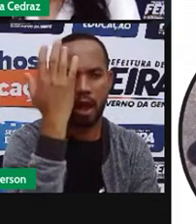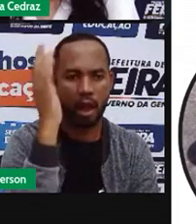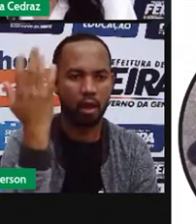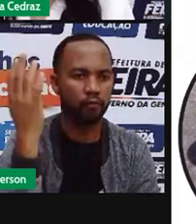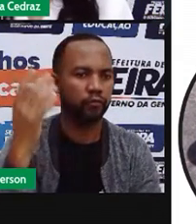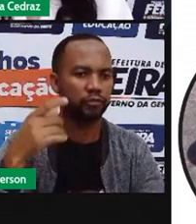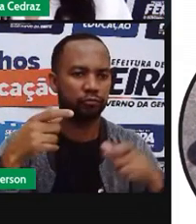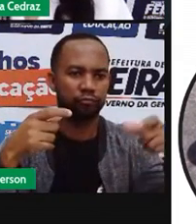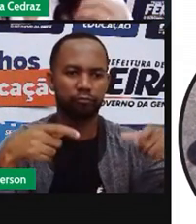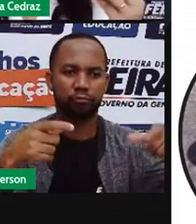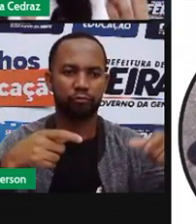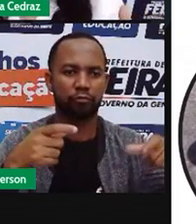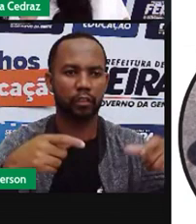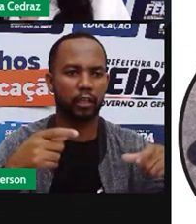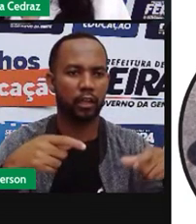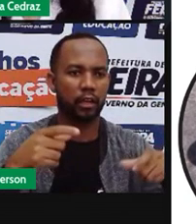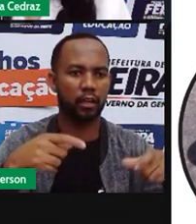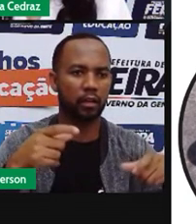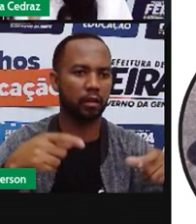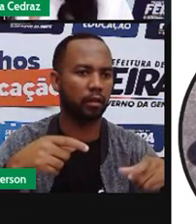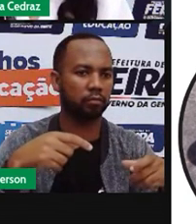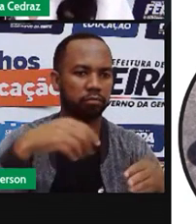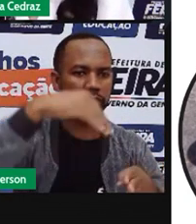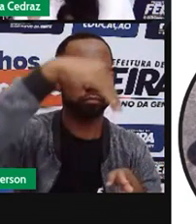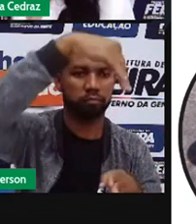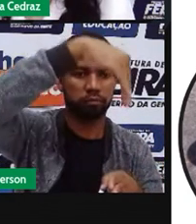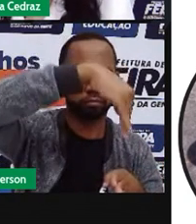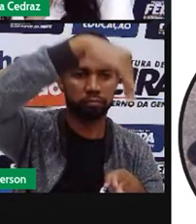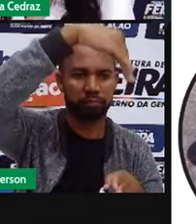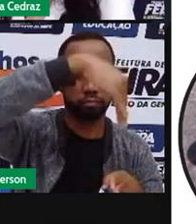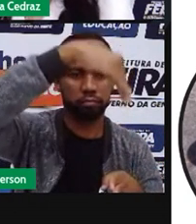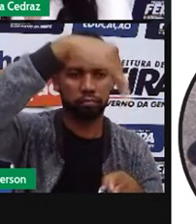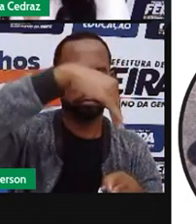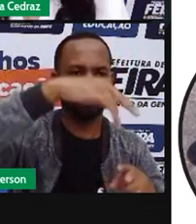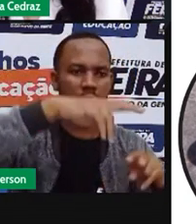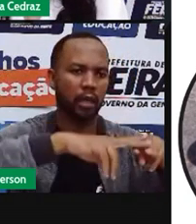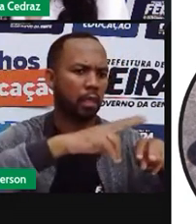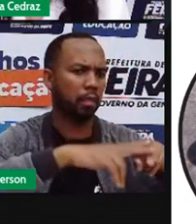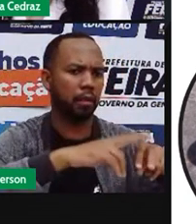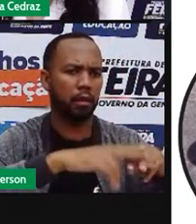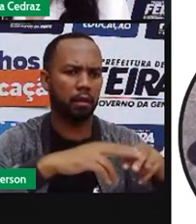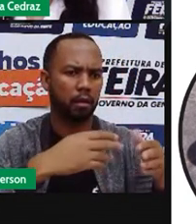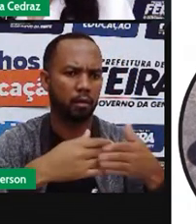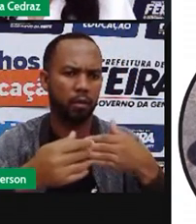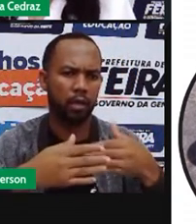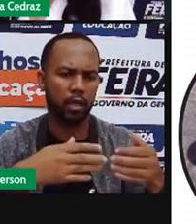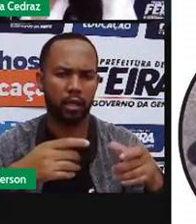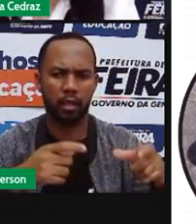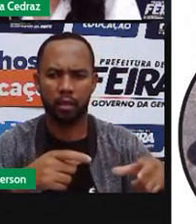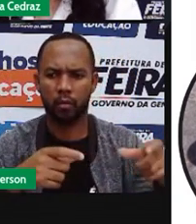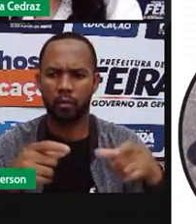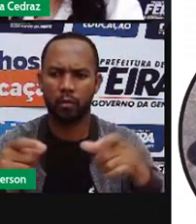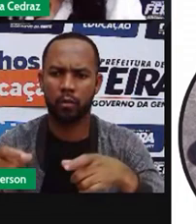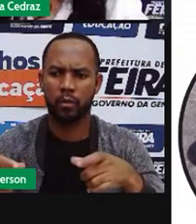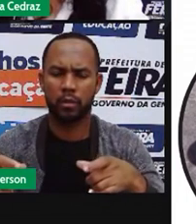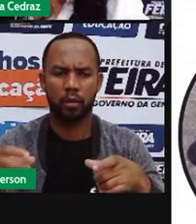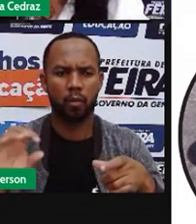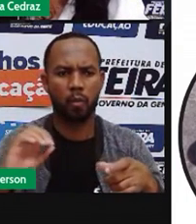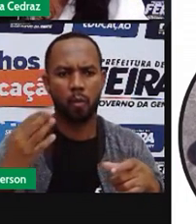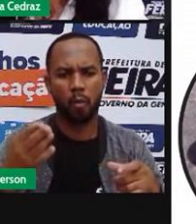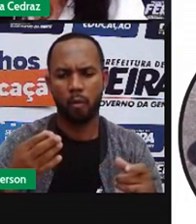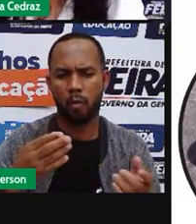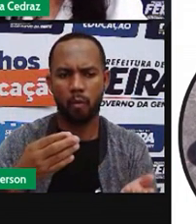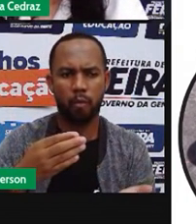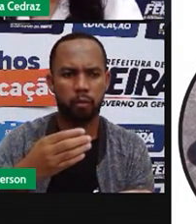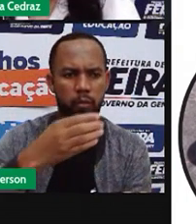poste de um mastro de uma cadeira um banco da praça de uma garrafinha que você